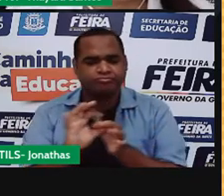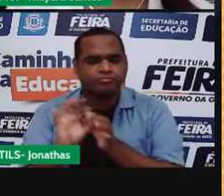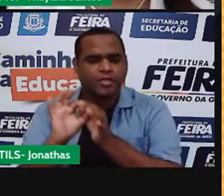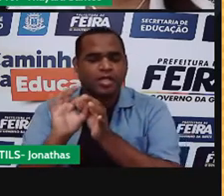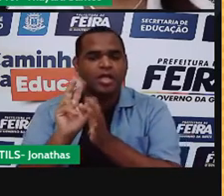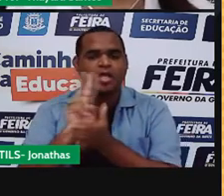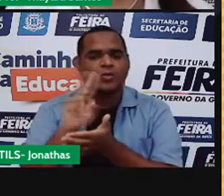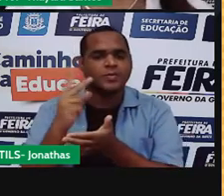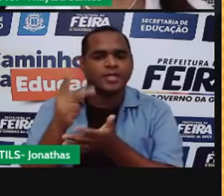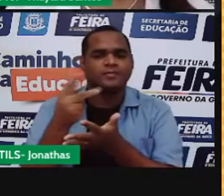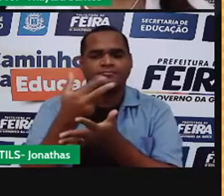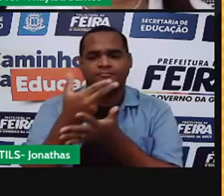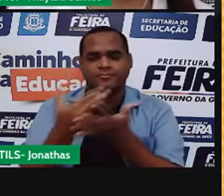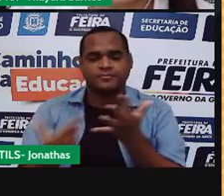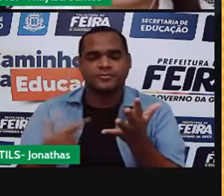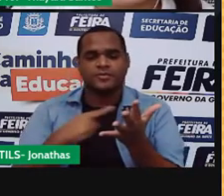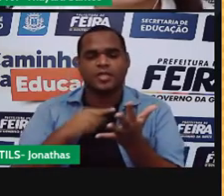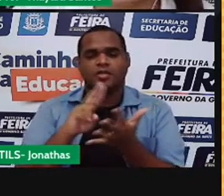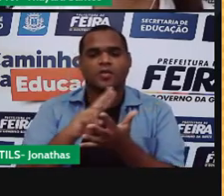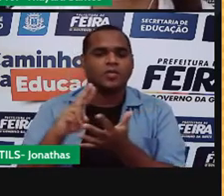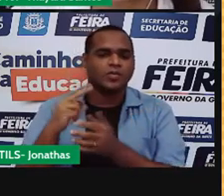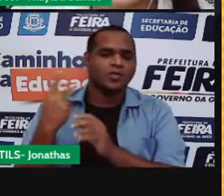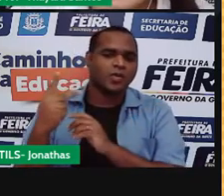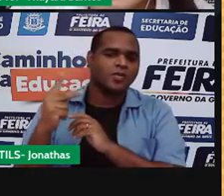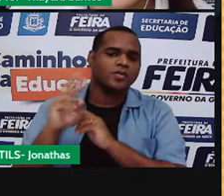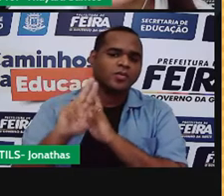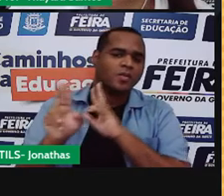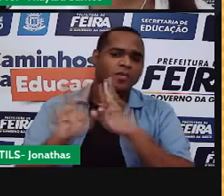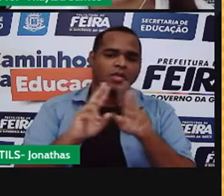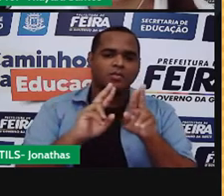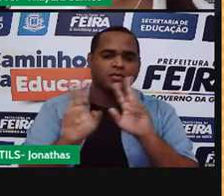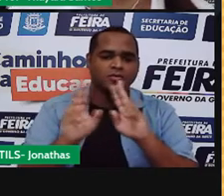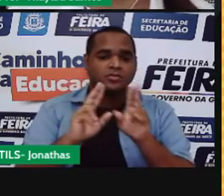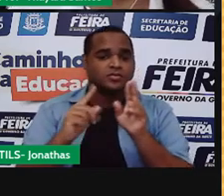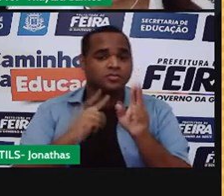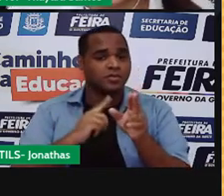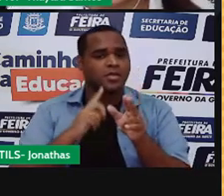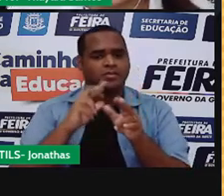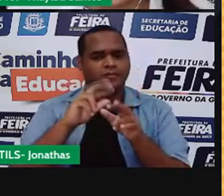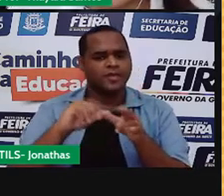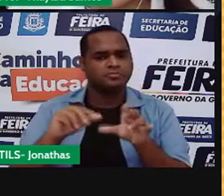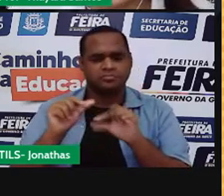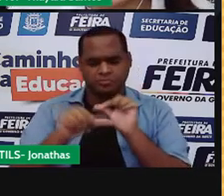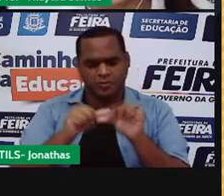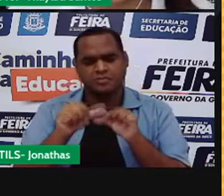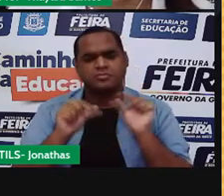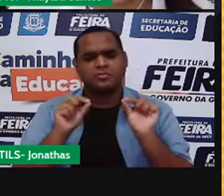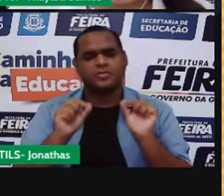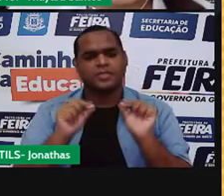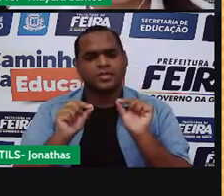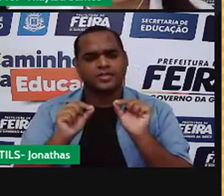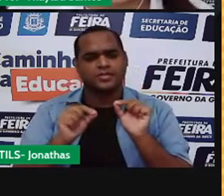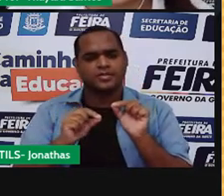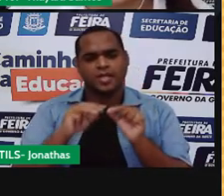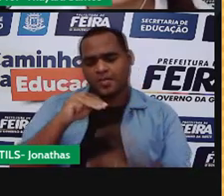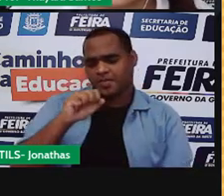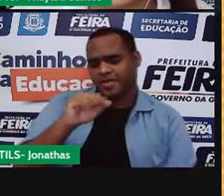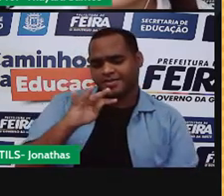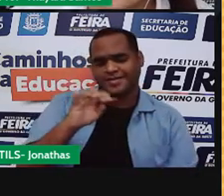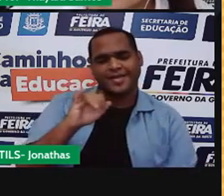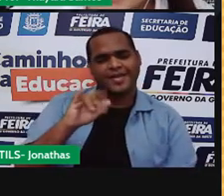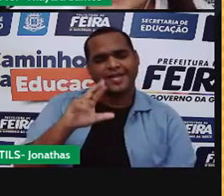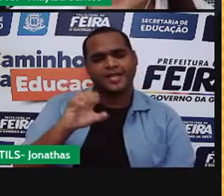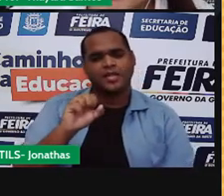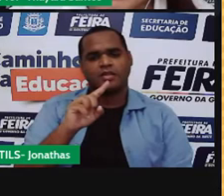de... Na verdade, eu quero que vocês deem o nome a essas mudanças de estado físico da matéria, que estão representadas pelos